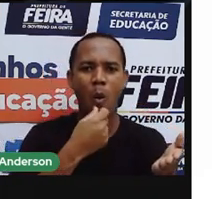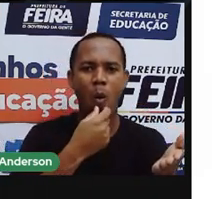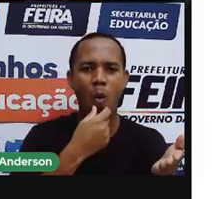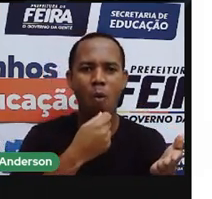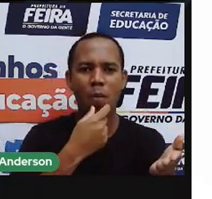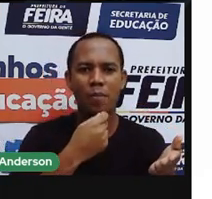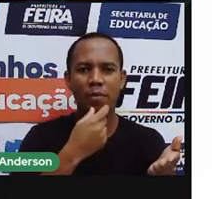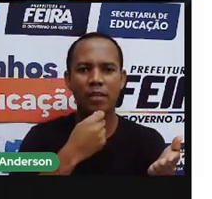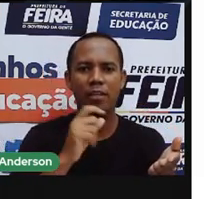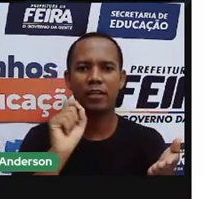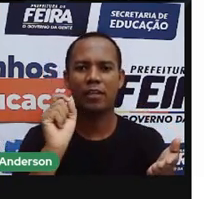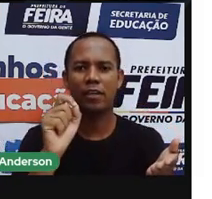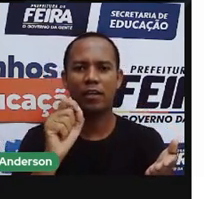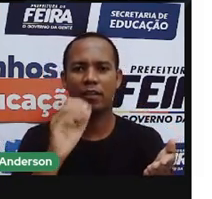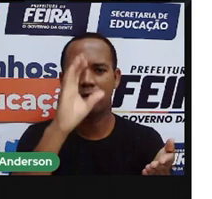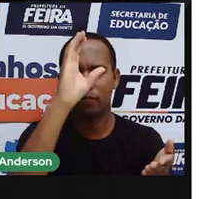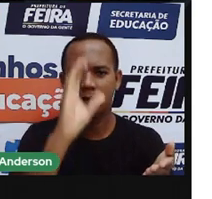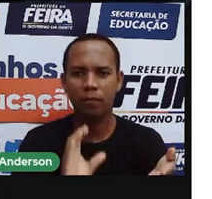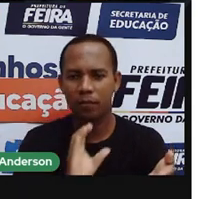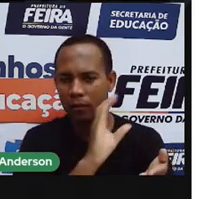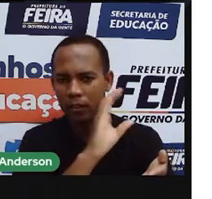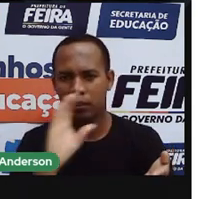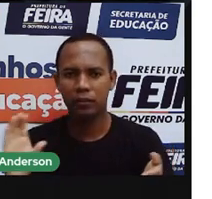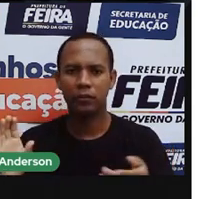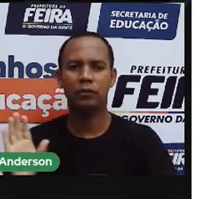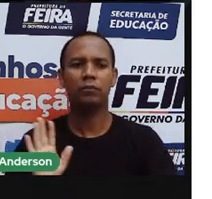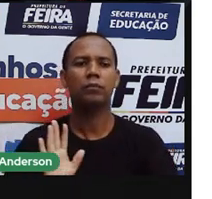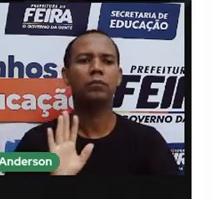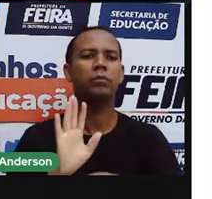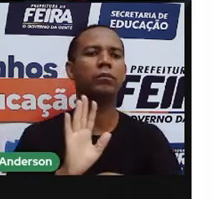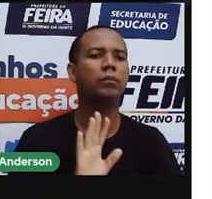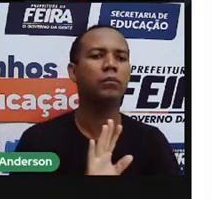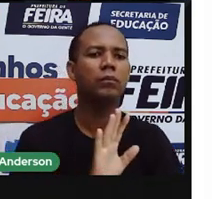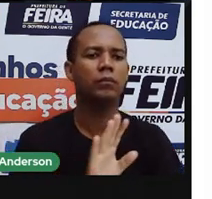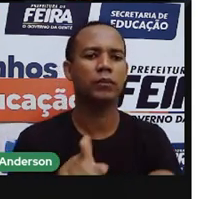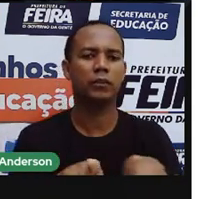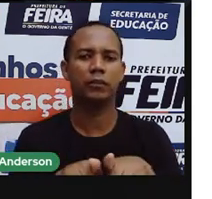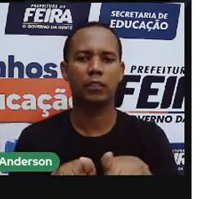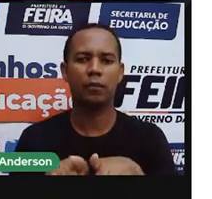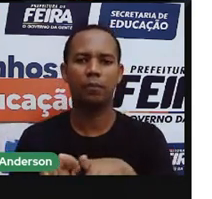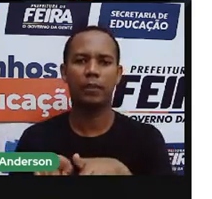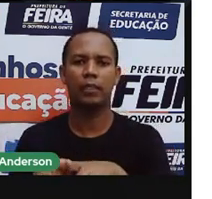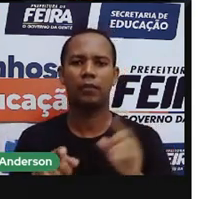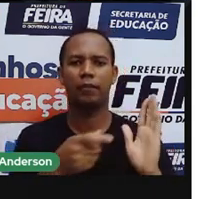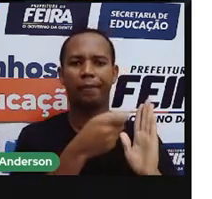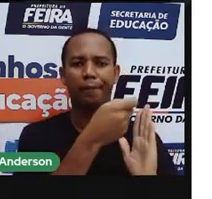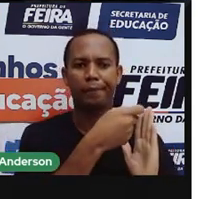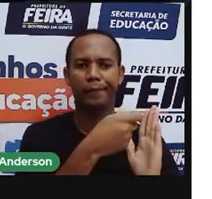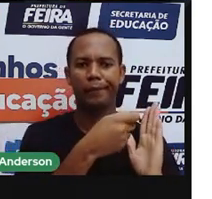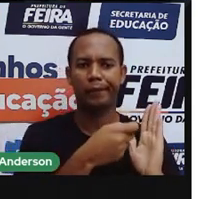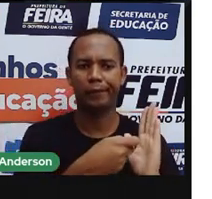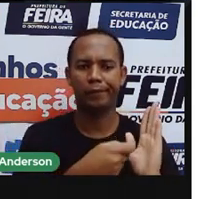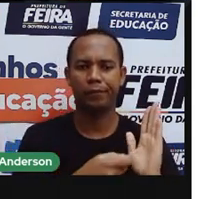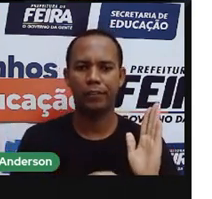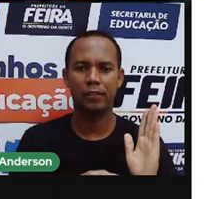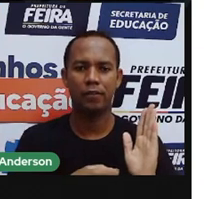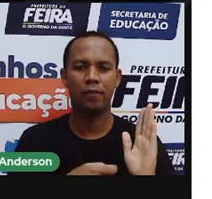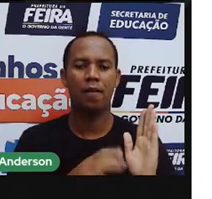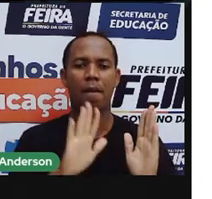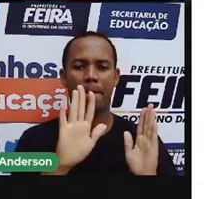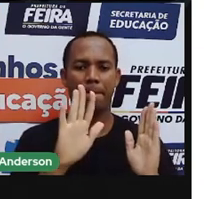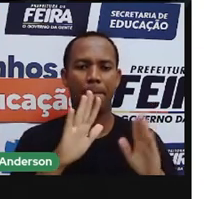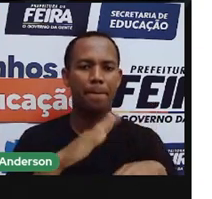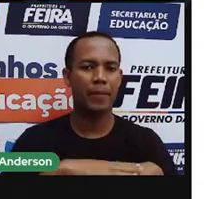expedições iam sempre padres, e esses padres, eles também faziam relatos, escreviam. Mas a mais importante